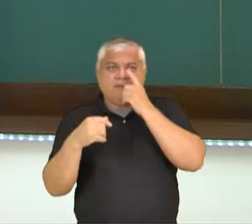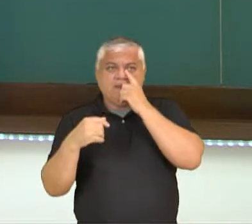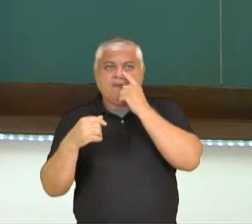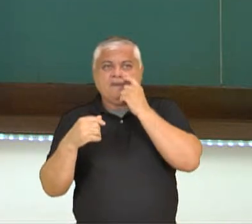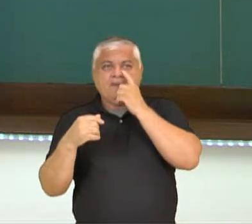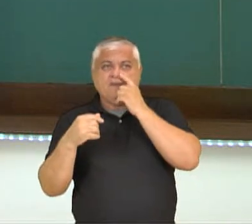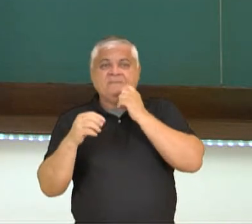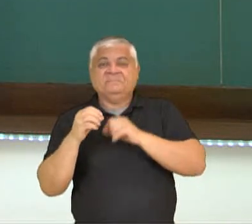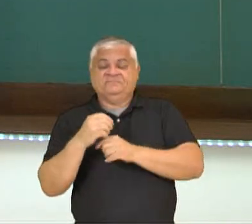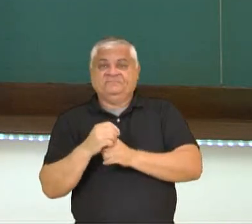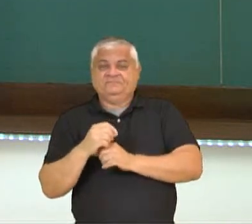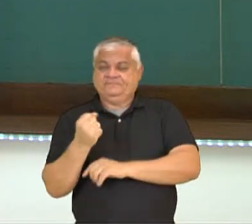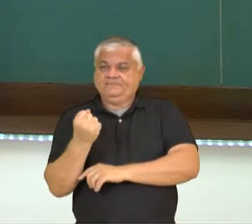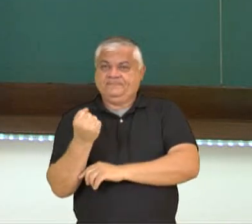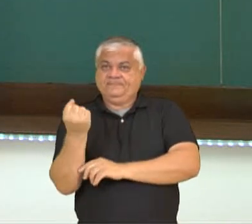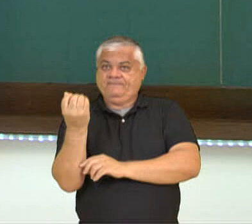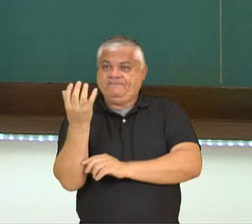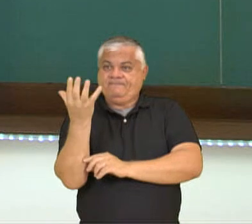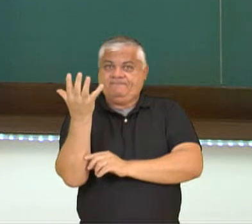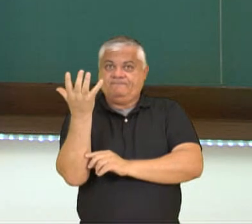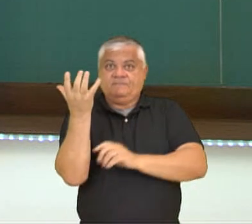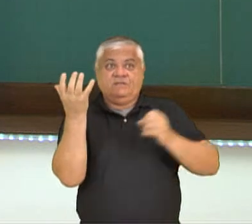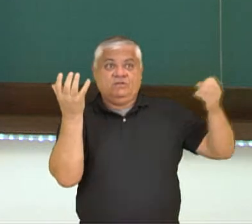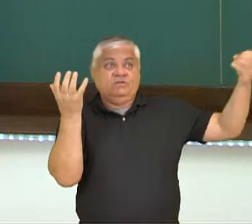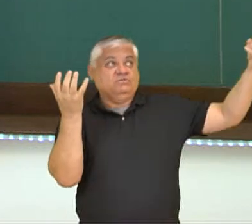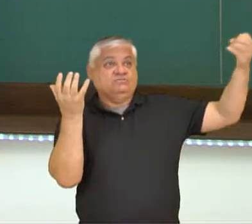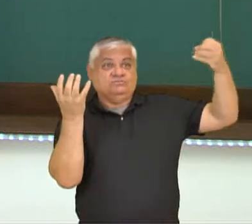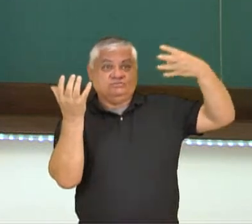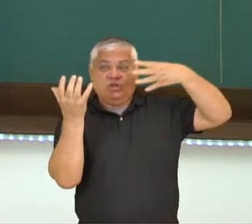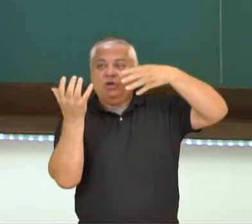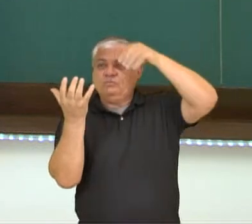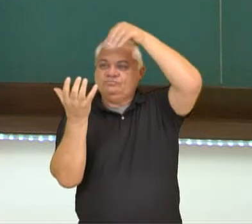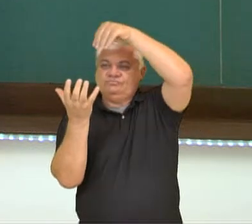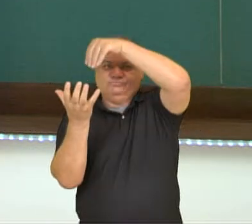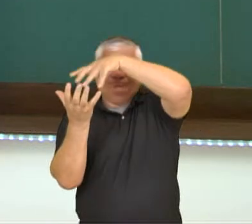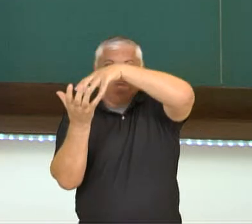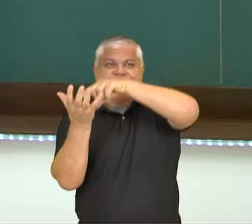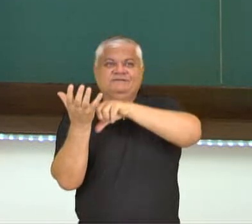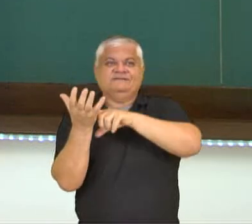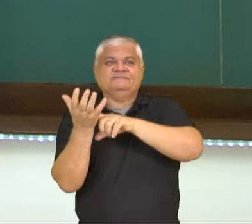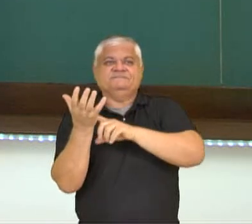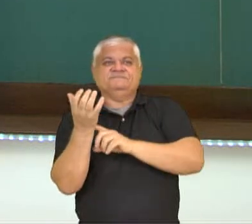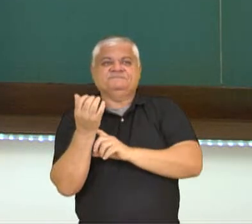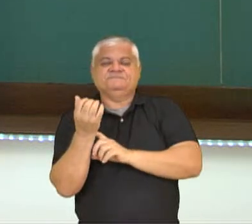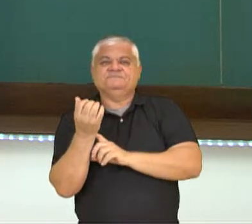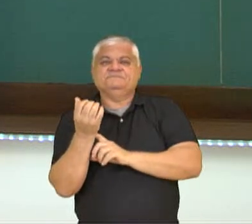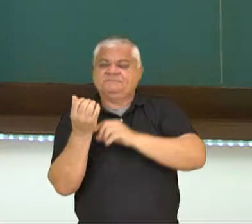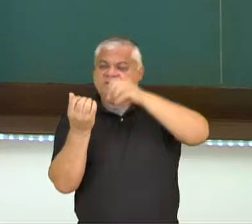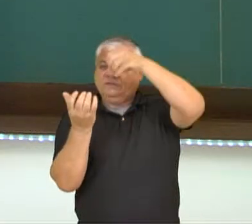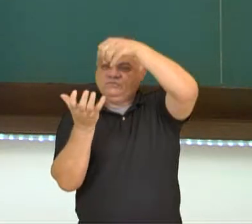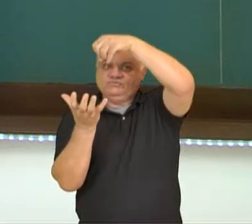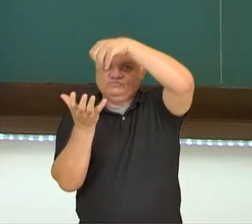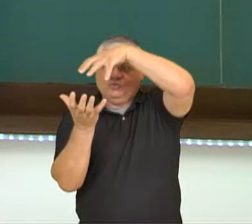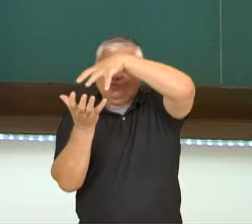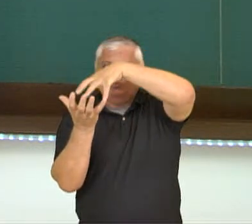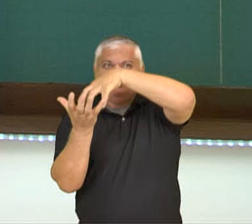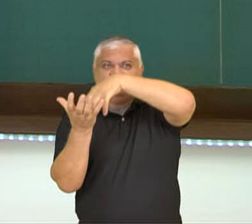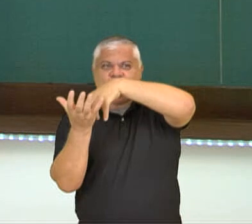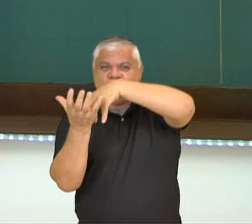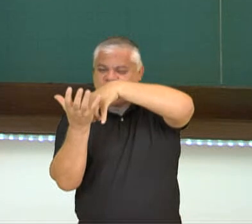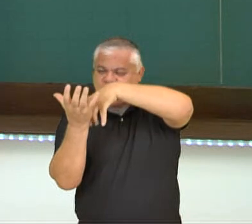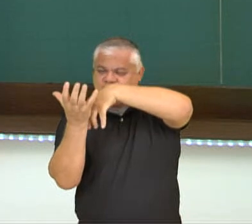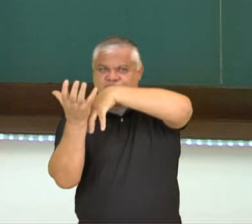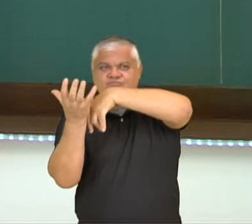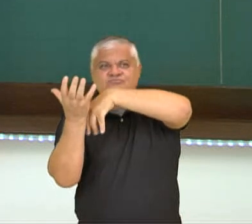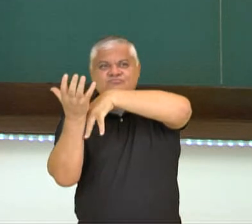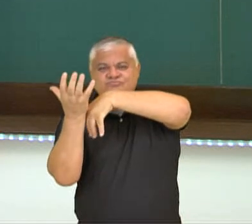a auxina está sendo produzida aqui na gema apical, que é na parte inicial ali no terminal da planta, tá? E ela desce pelo